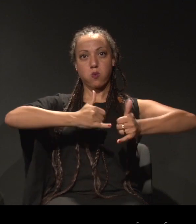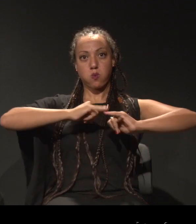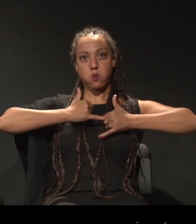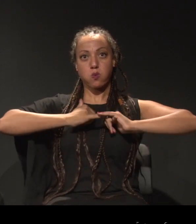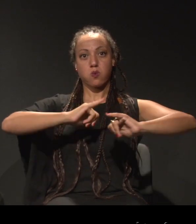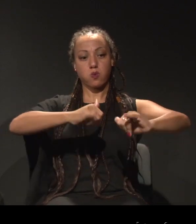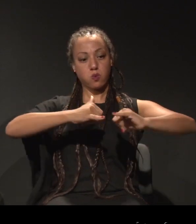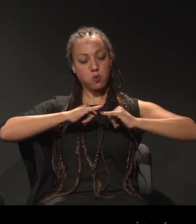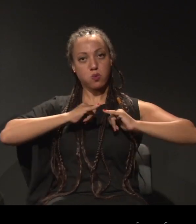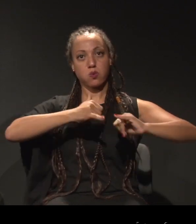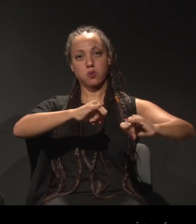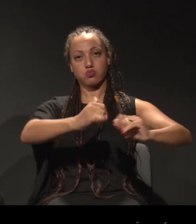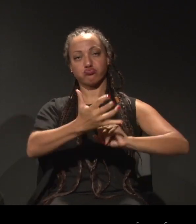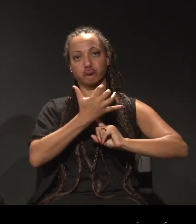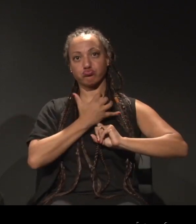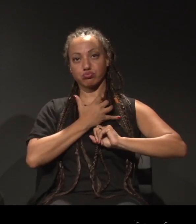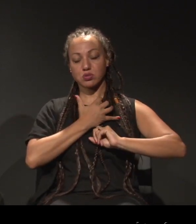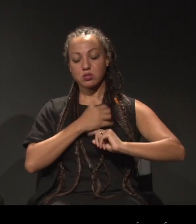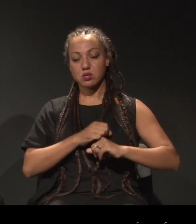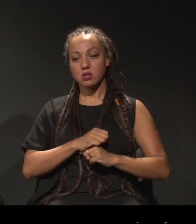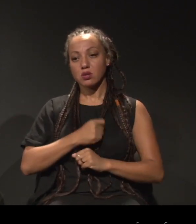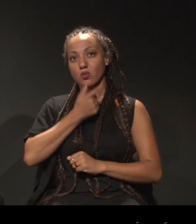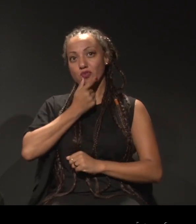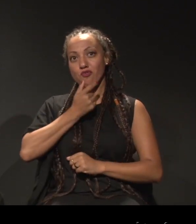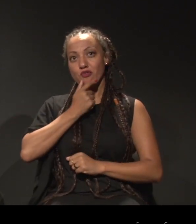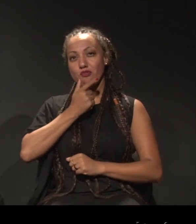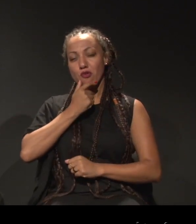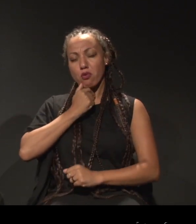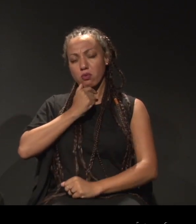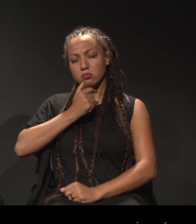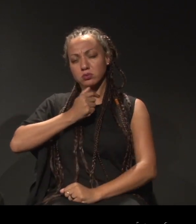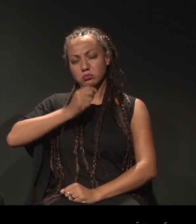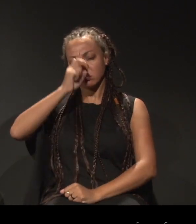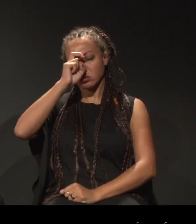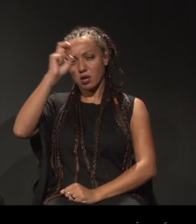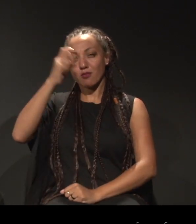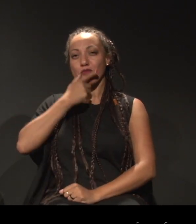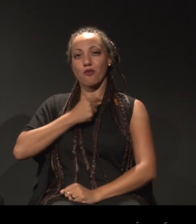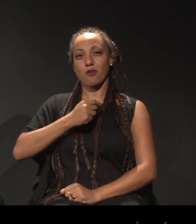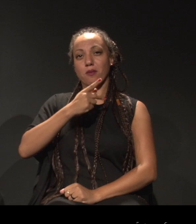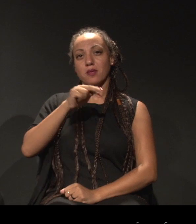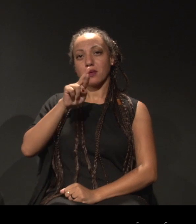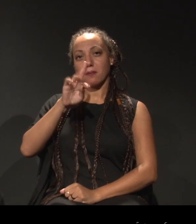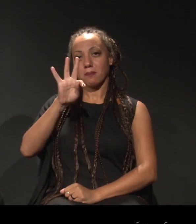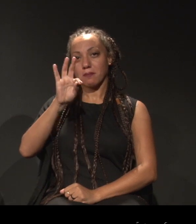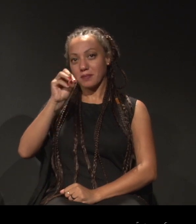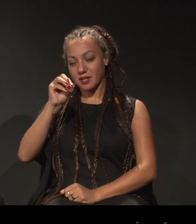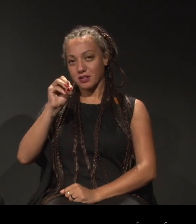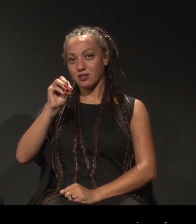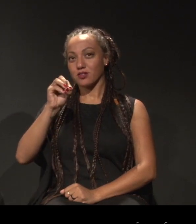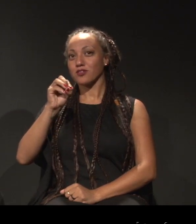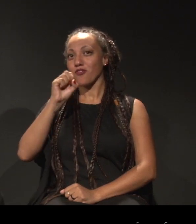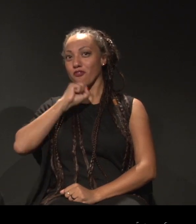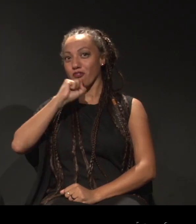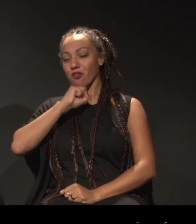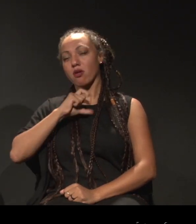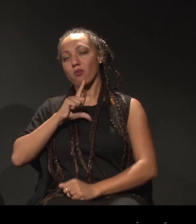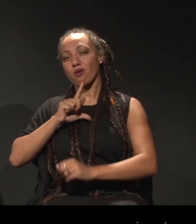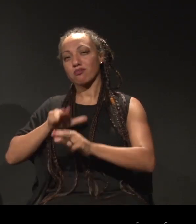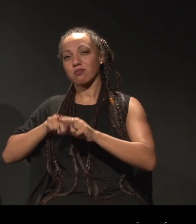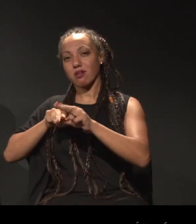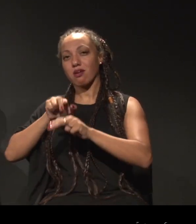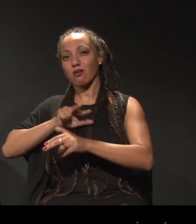nos movimenta. Então, tinha um homem muito sábio, que era o preto velho do terreiro em que eu ia, e ele dizia o seguinte,